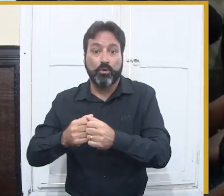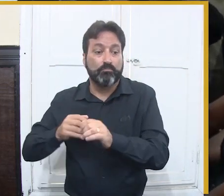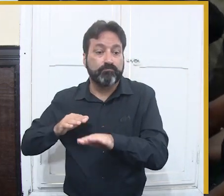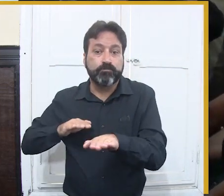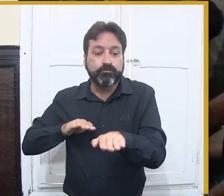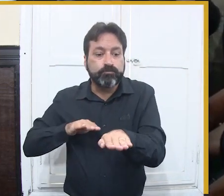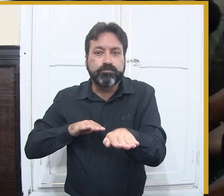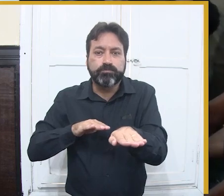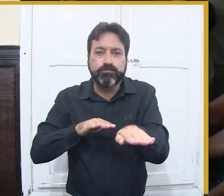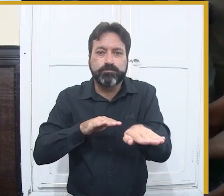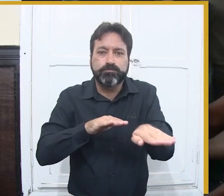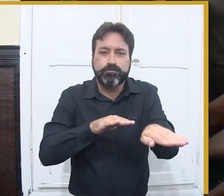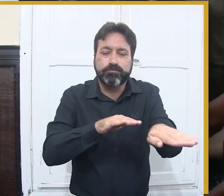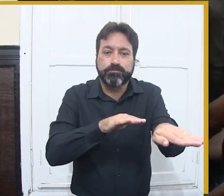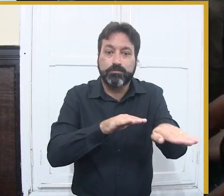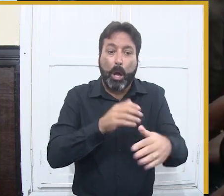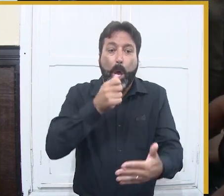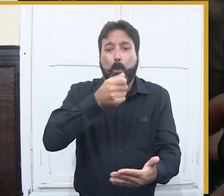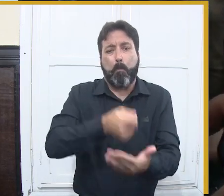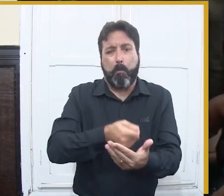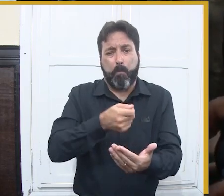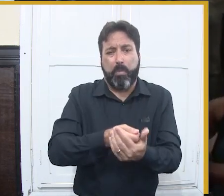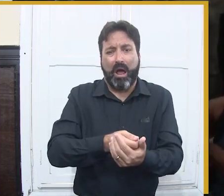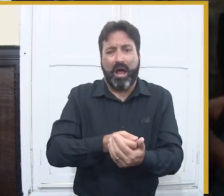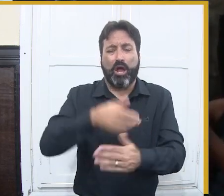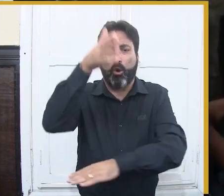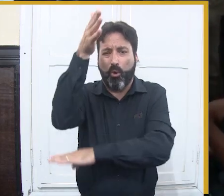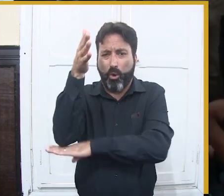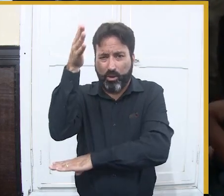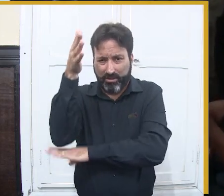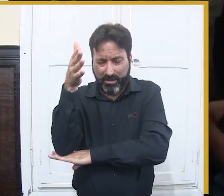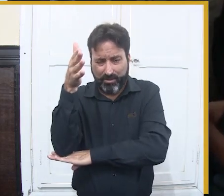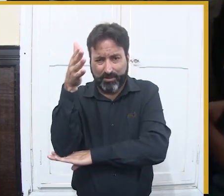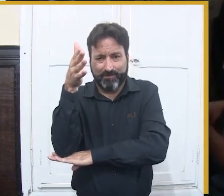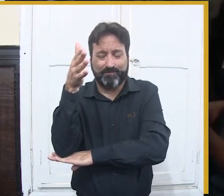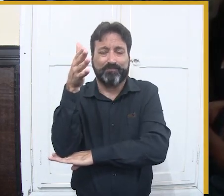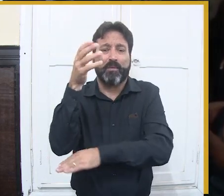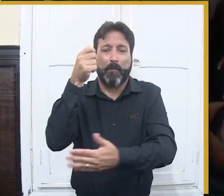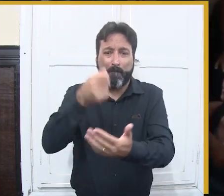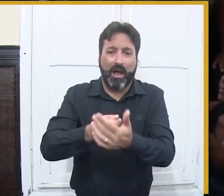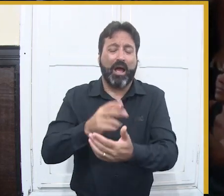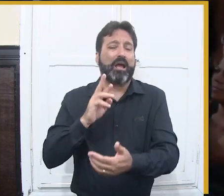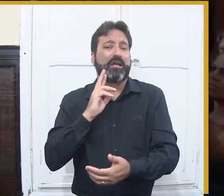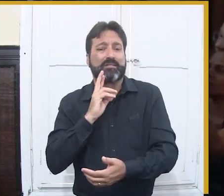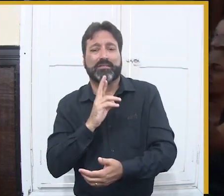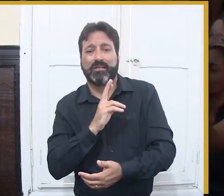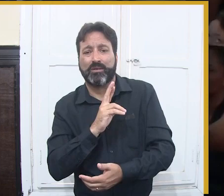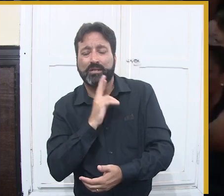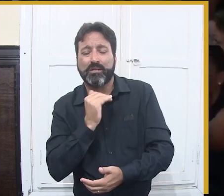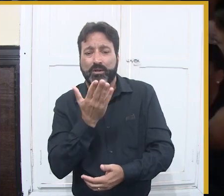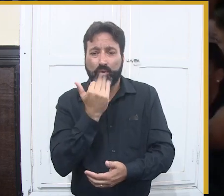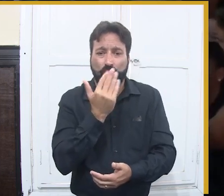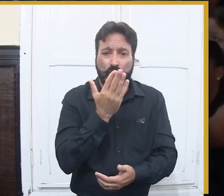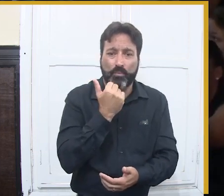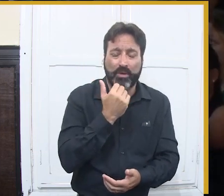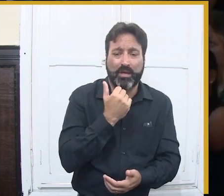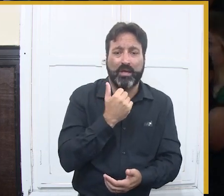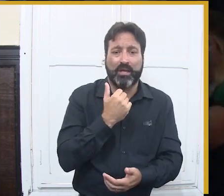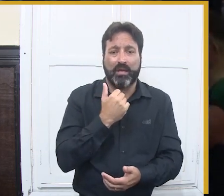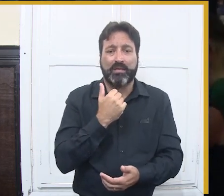uma inovação. Uma preocupação nossa que acontecia nos outros anos serão com os excursionistas.